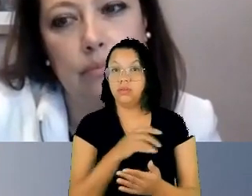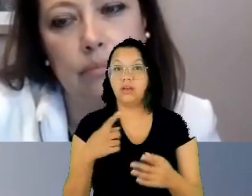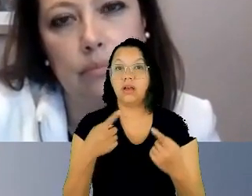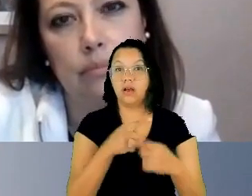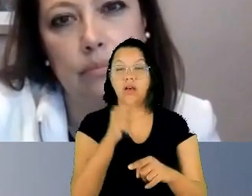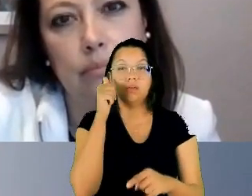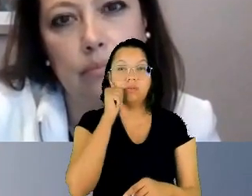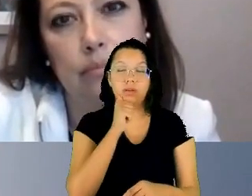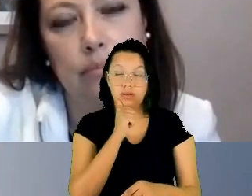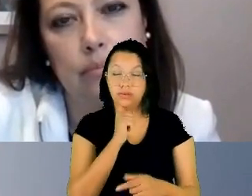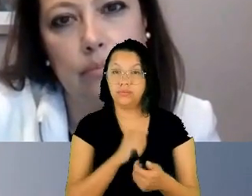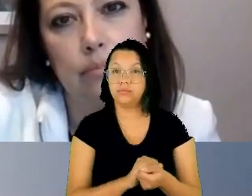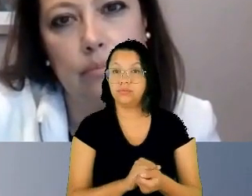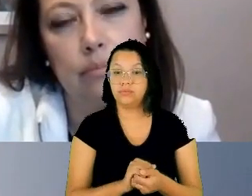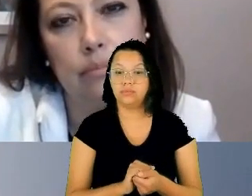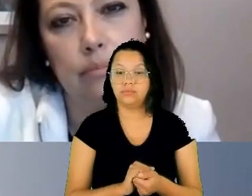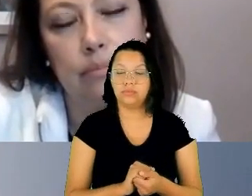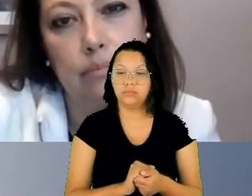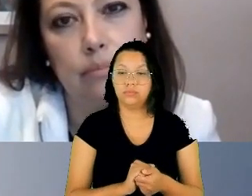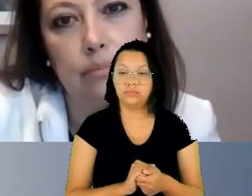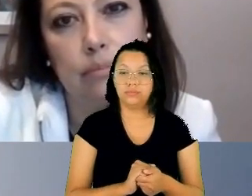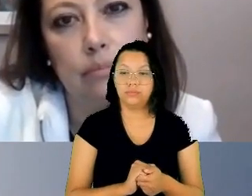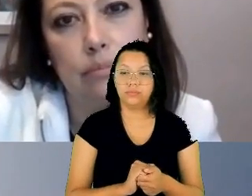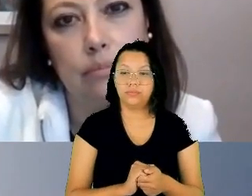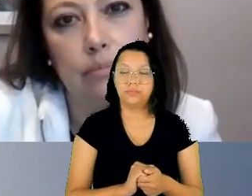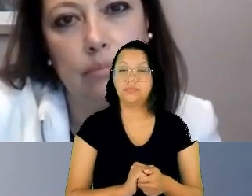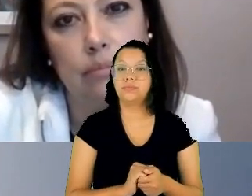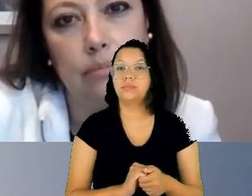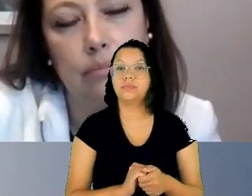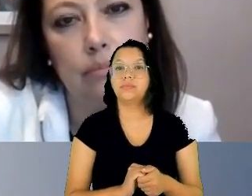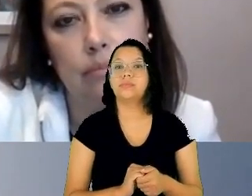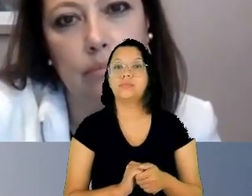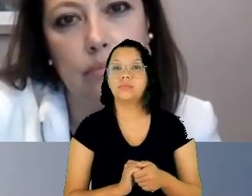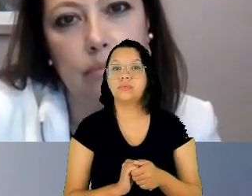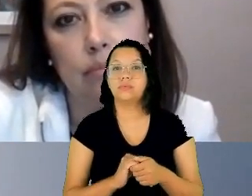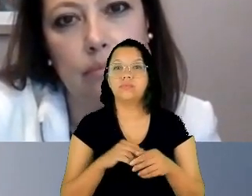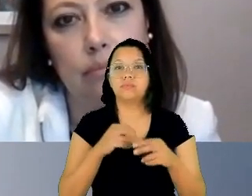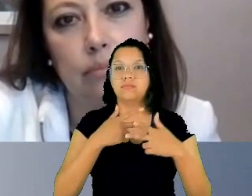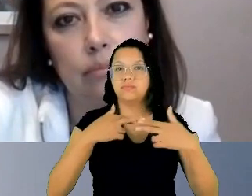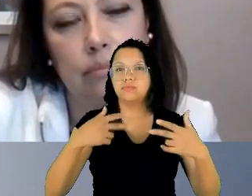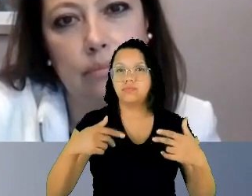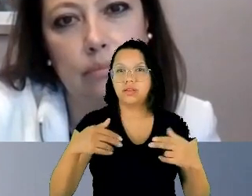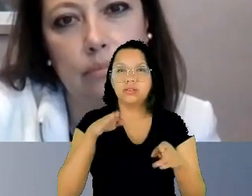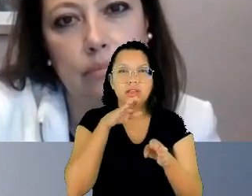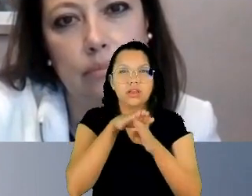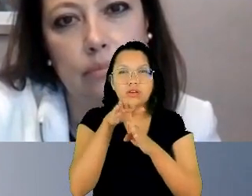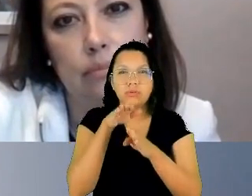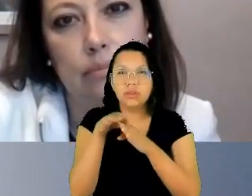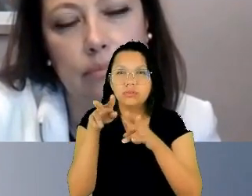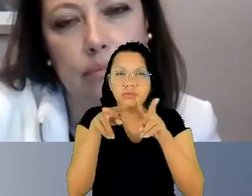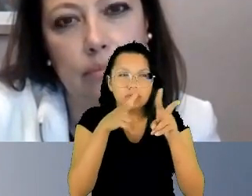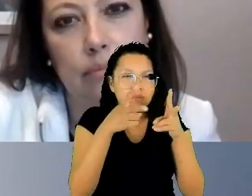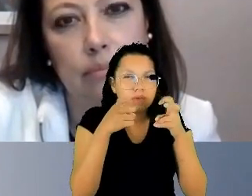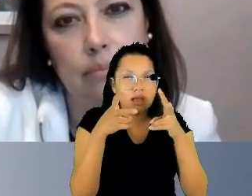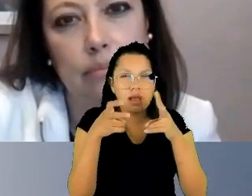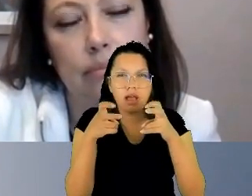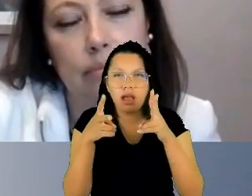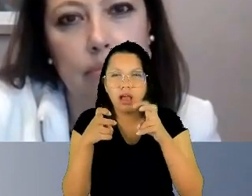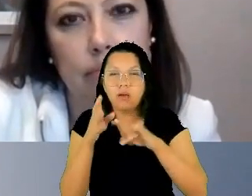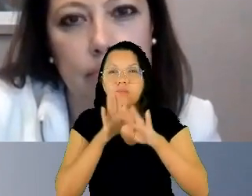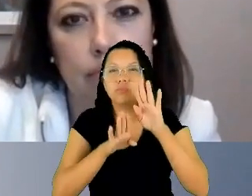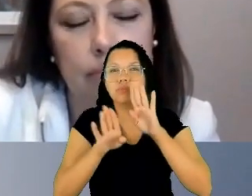com dezenas de recomendações e com um olhar muito cuidadoso no que se refere à intersexualidade,